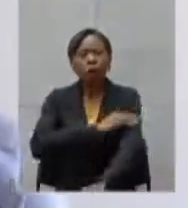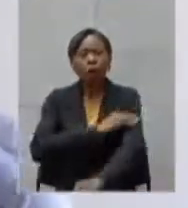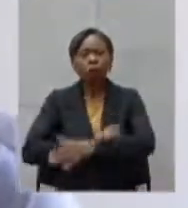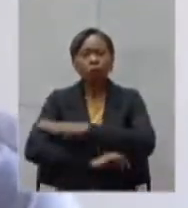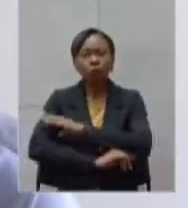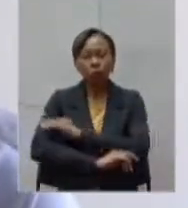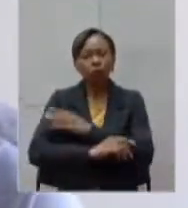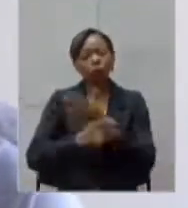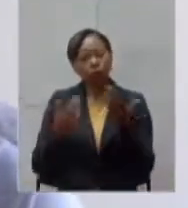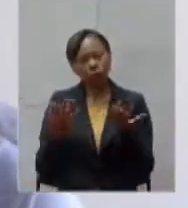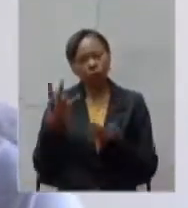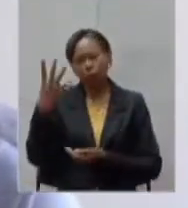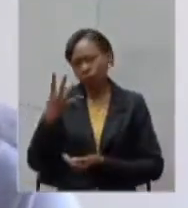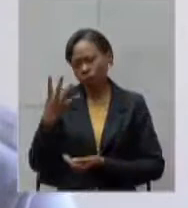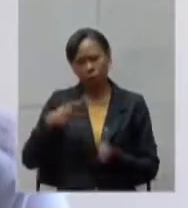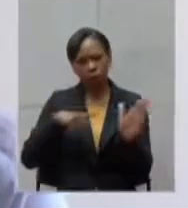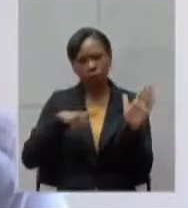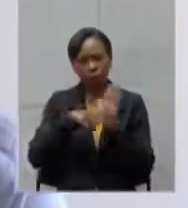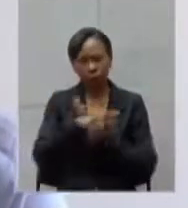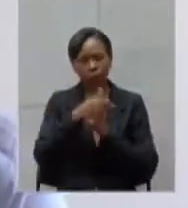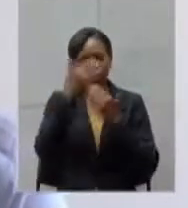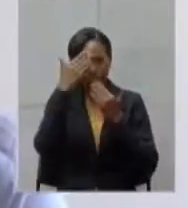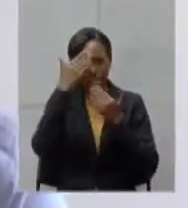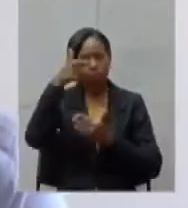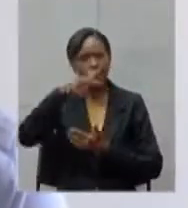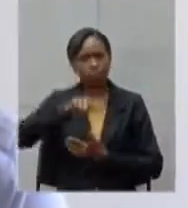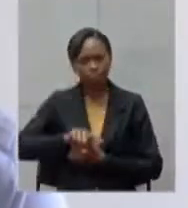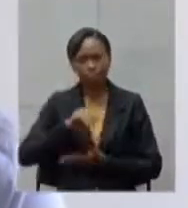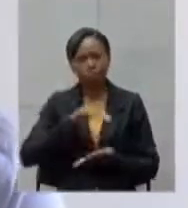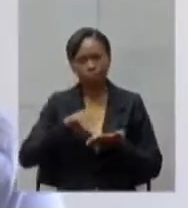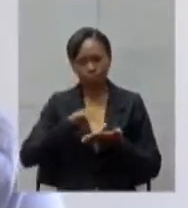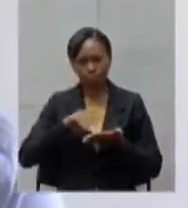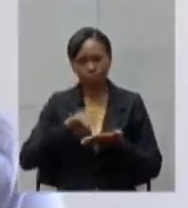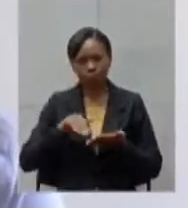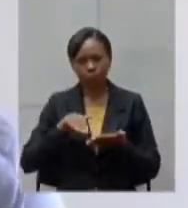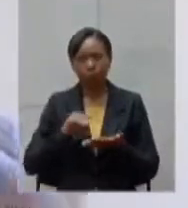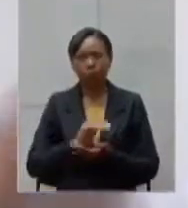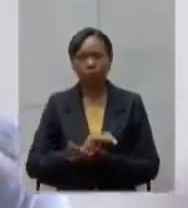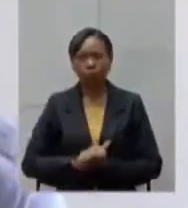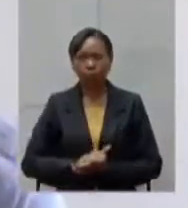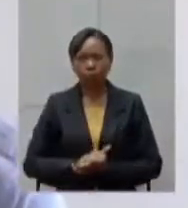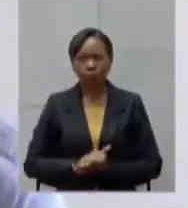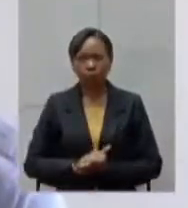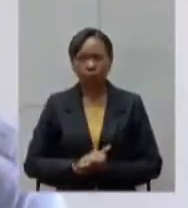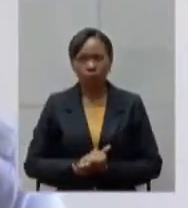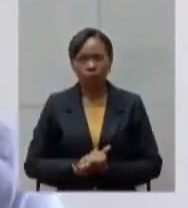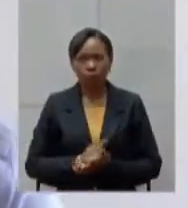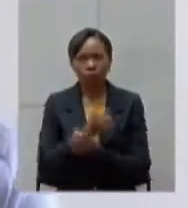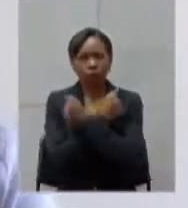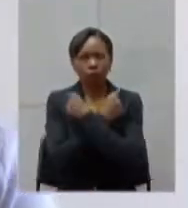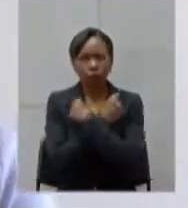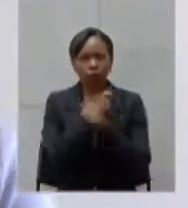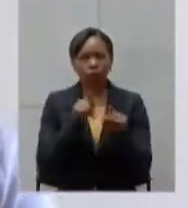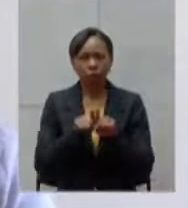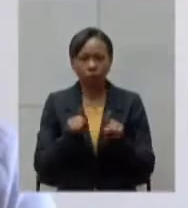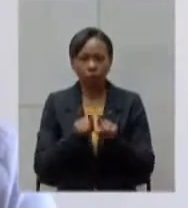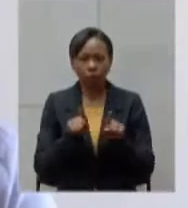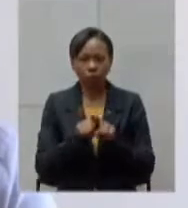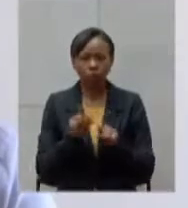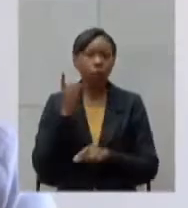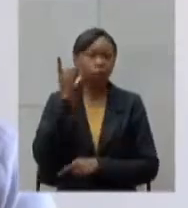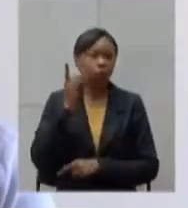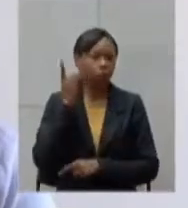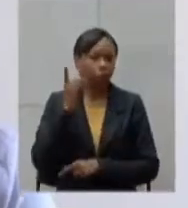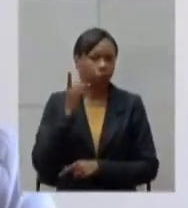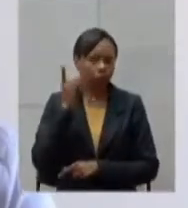agradecendo a presença dos dois secretários e a Bela deixando aqui um abraço também ao deputado